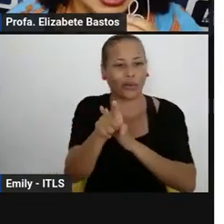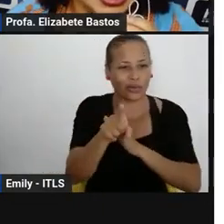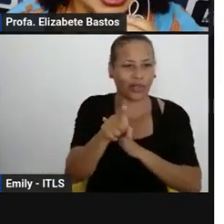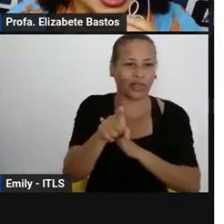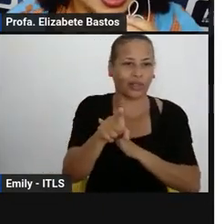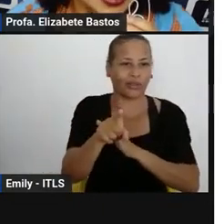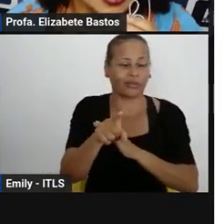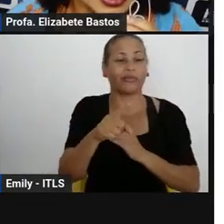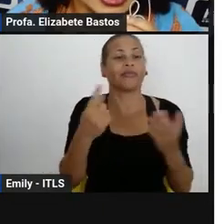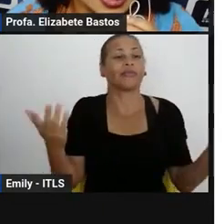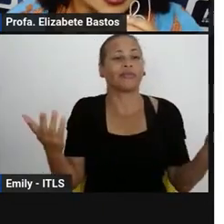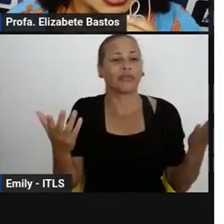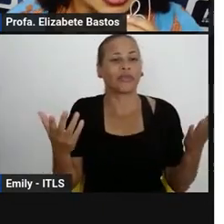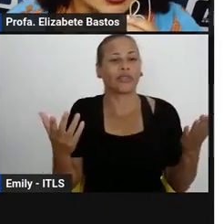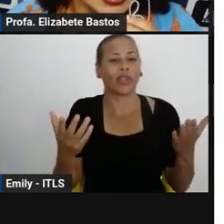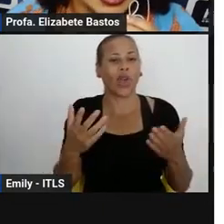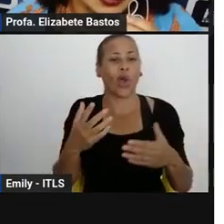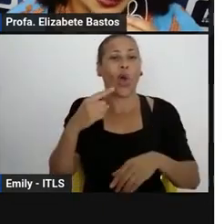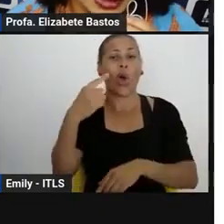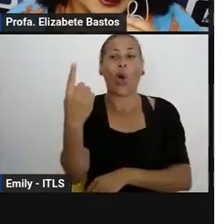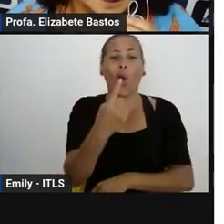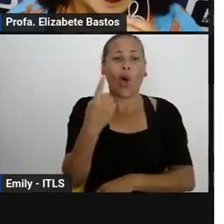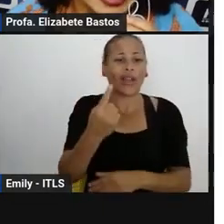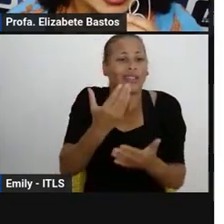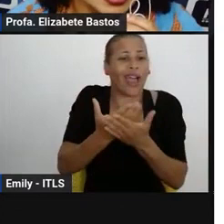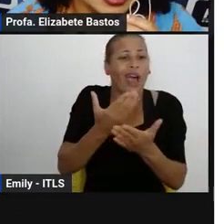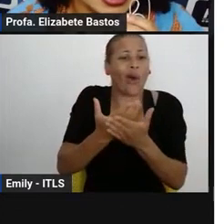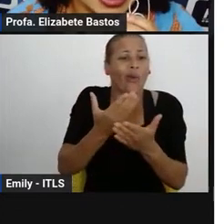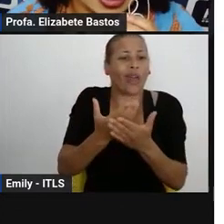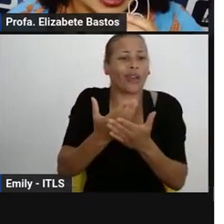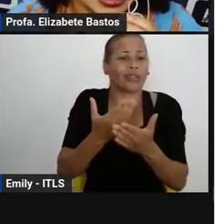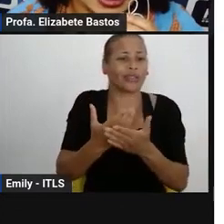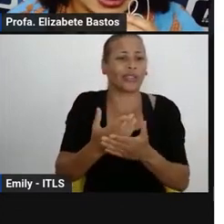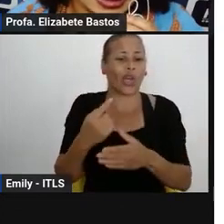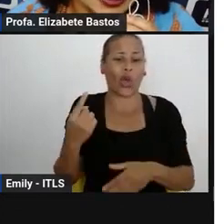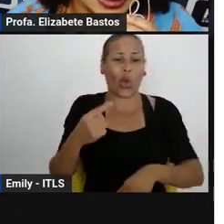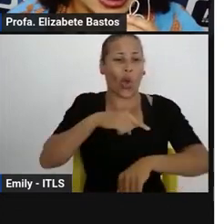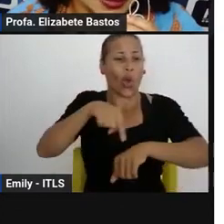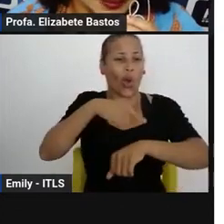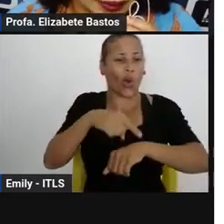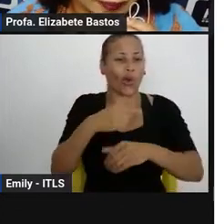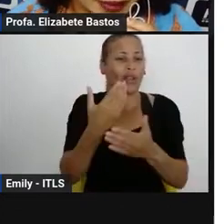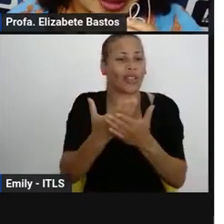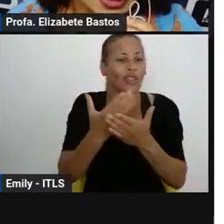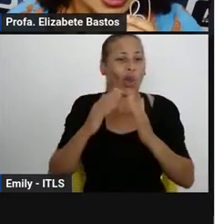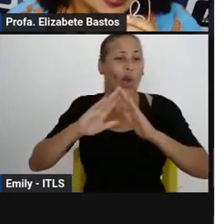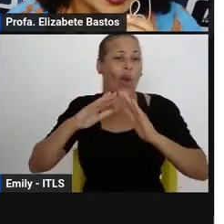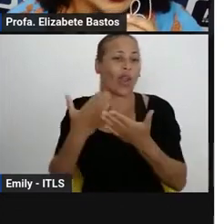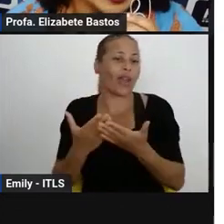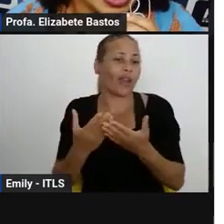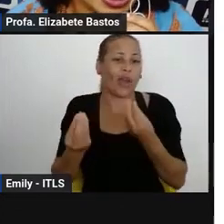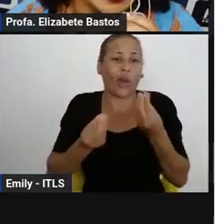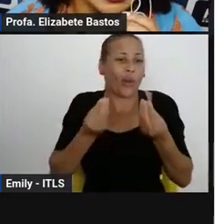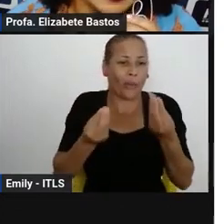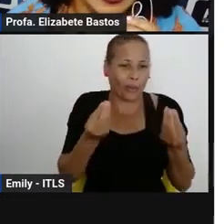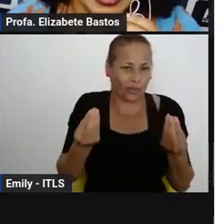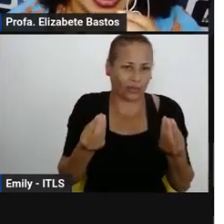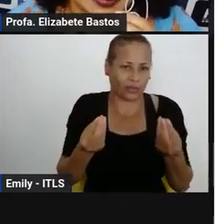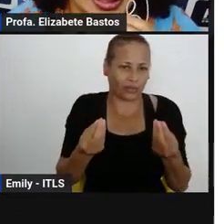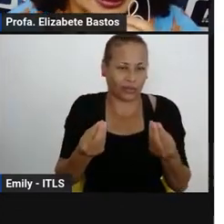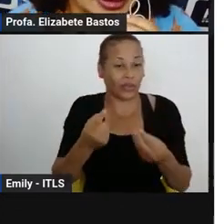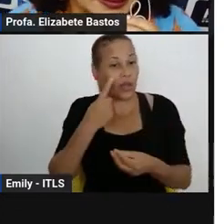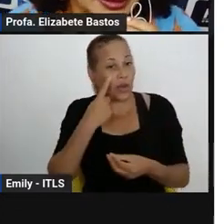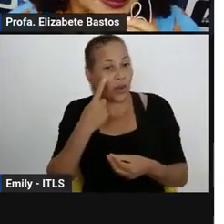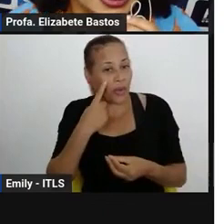de horas-aulas de livre escolha e horas-aulas da reserva na escola. Oportunamente, também, a